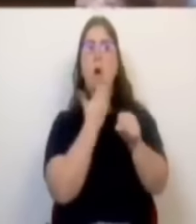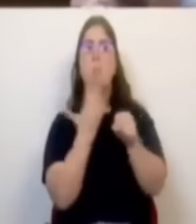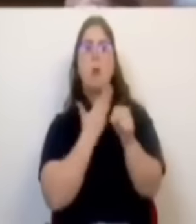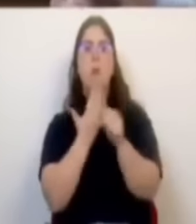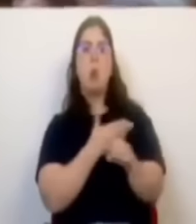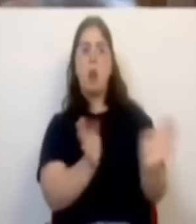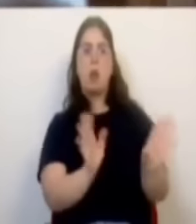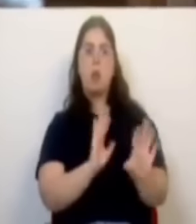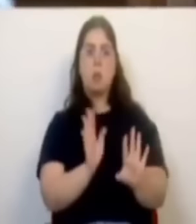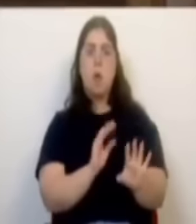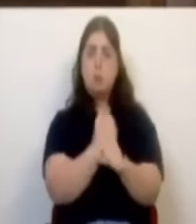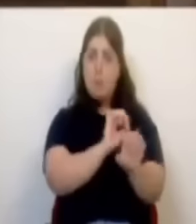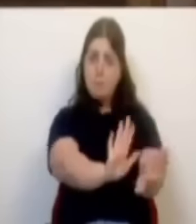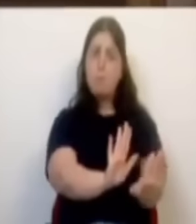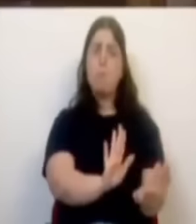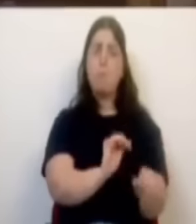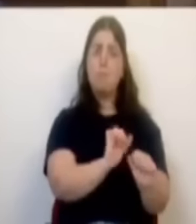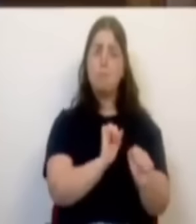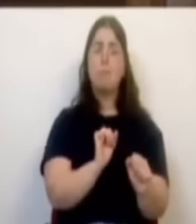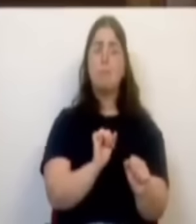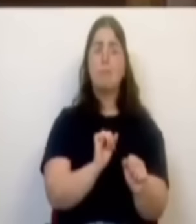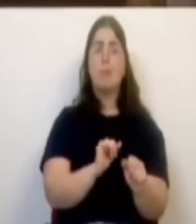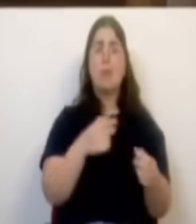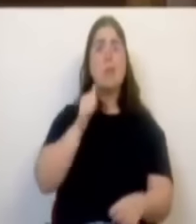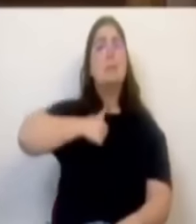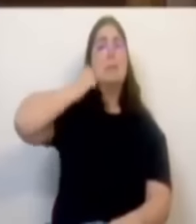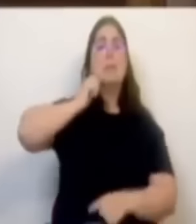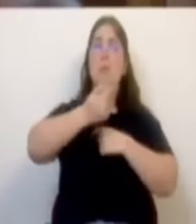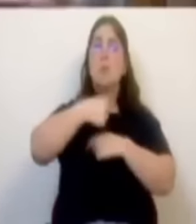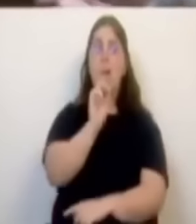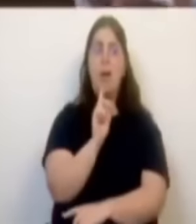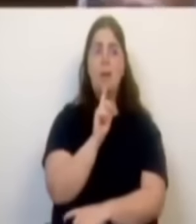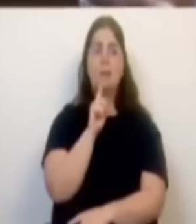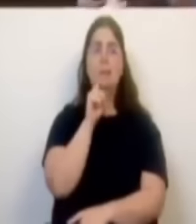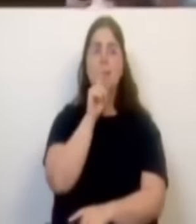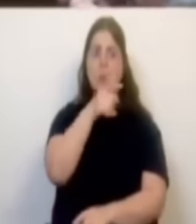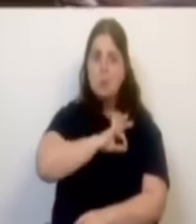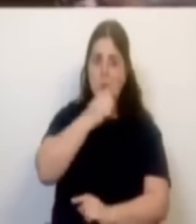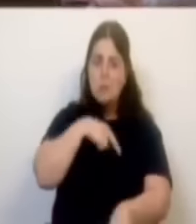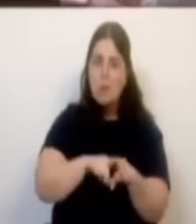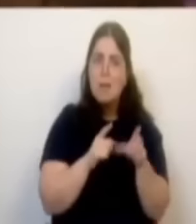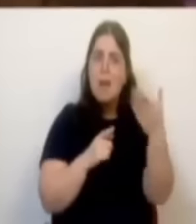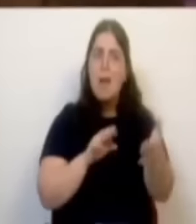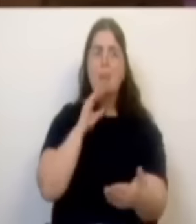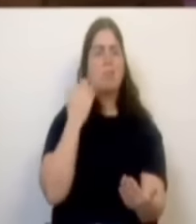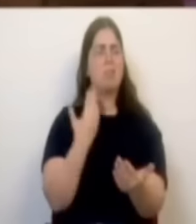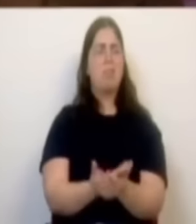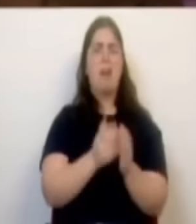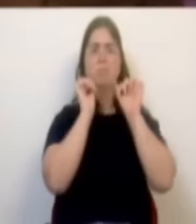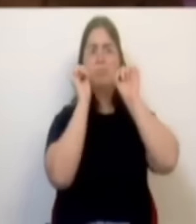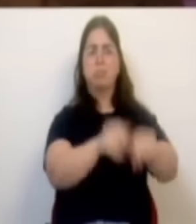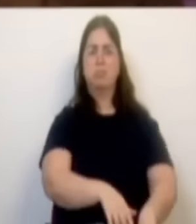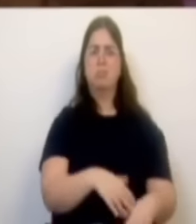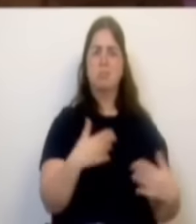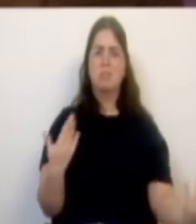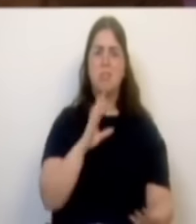inutilidade. O Sr. tem sido de uma inutilidade grande para